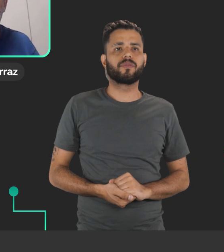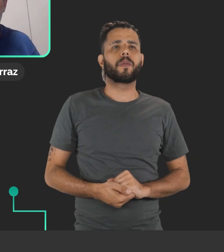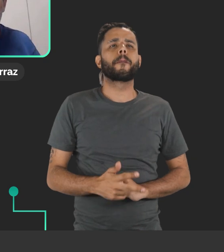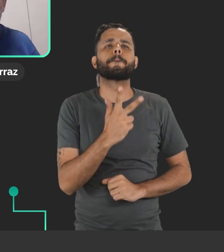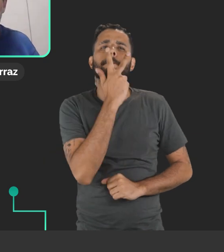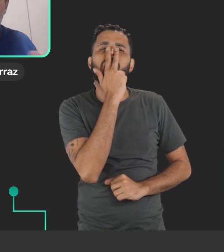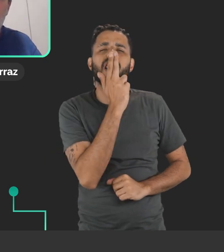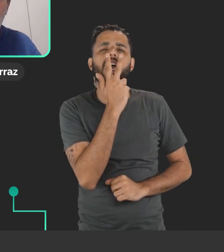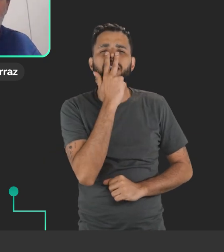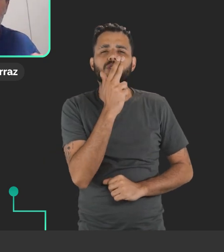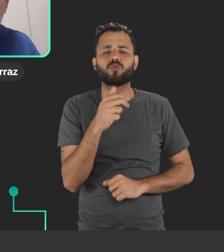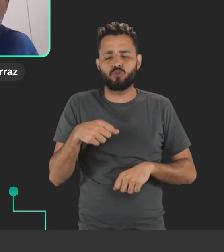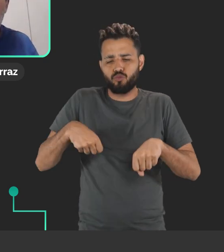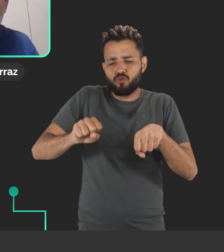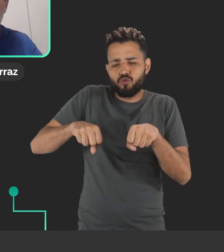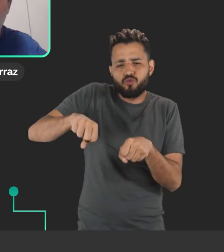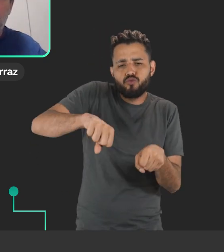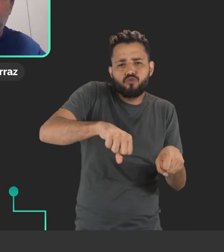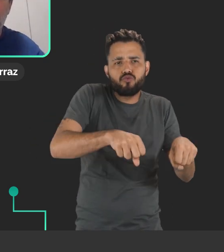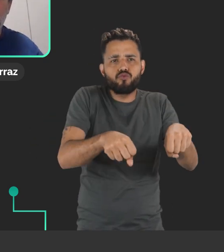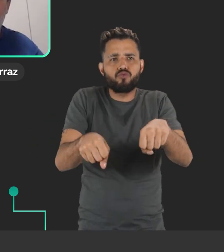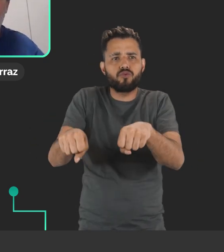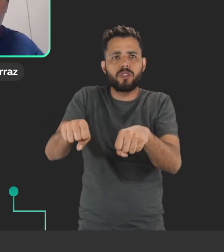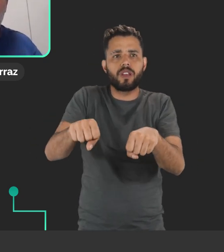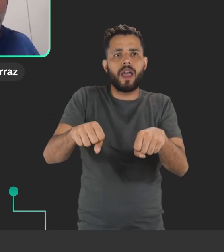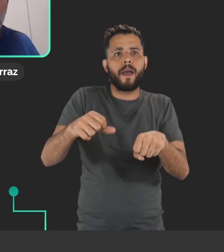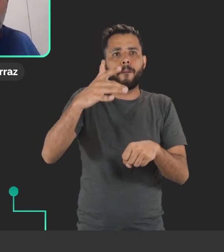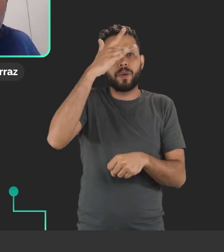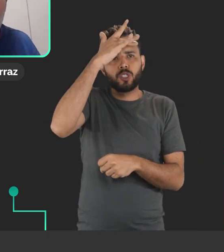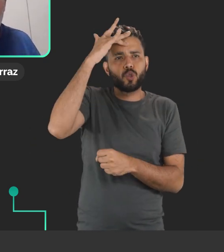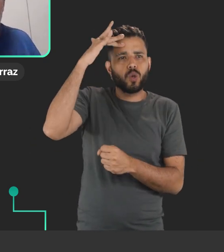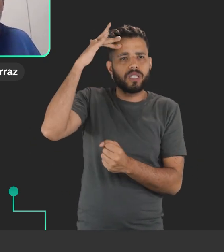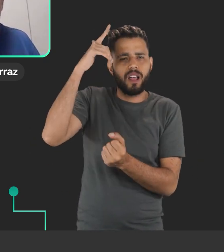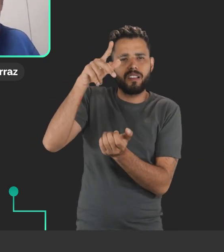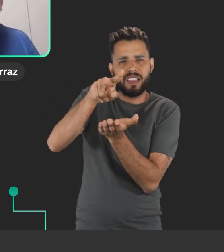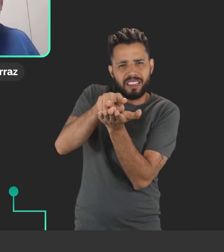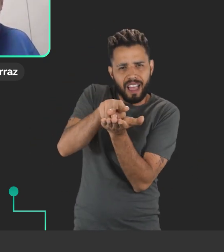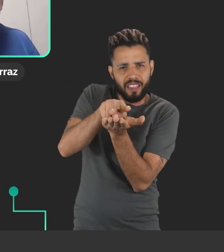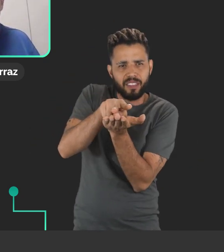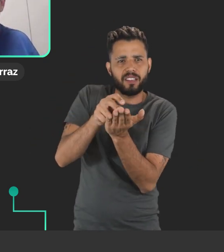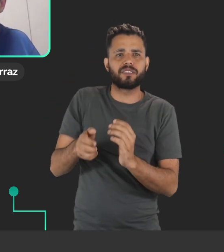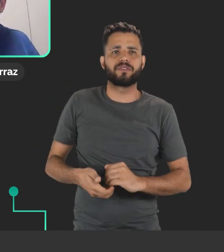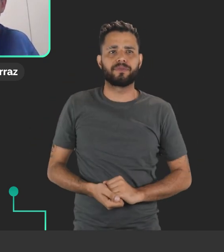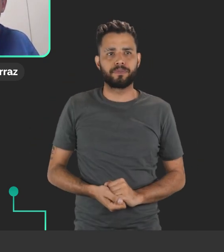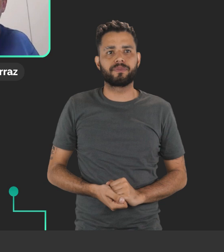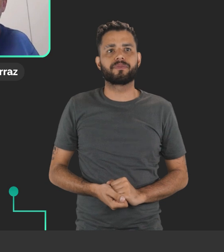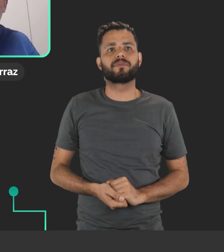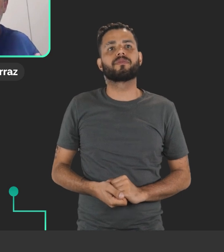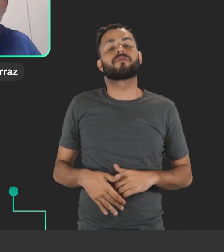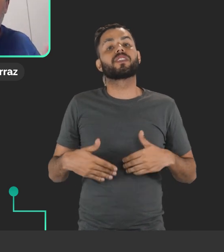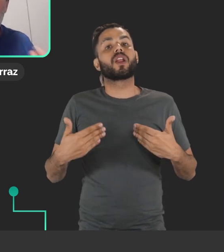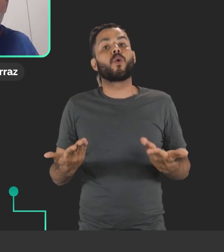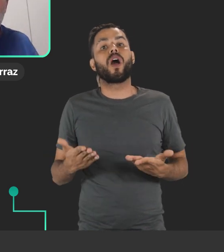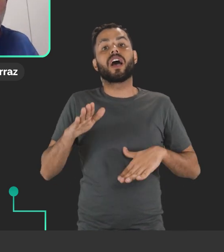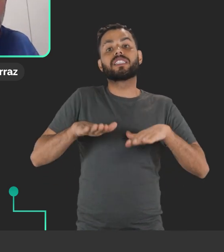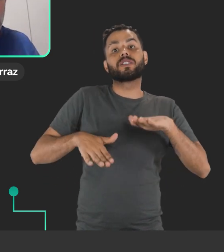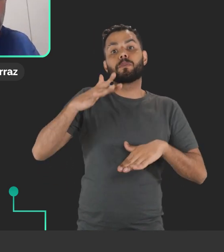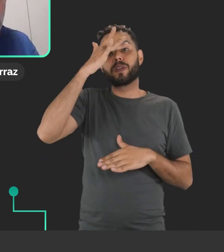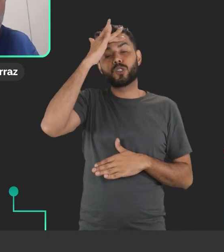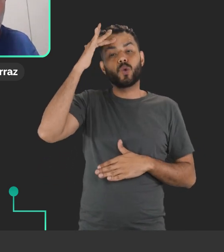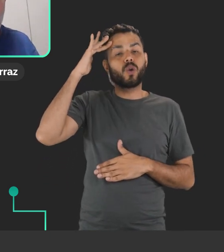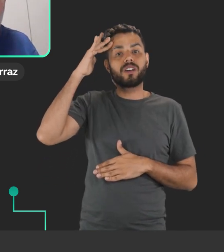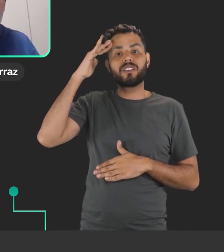de esqui, né? Ou de voo, que ela está deitada em um ambiente, né? Também entra nessa questão de pessoas com